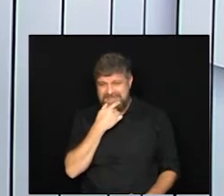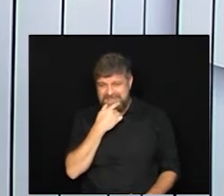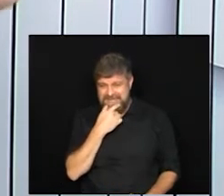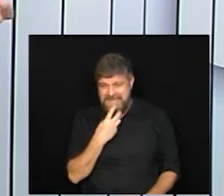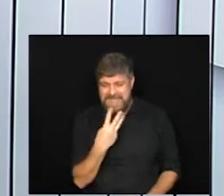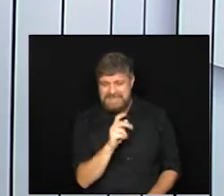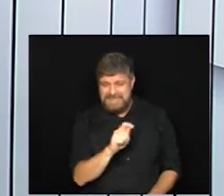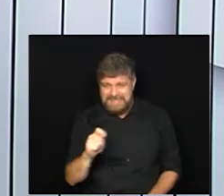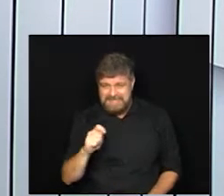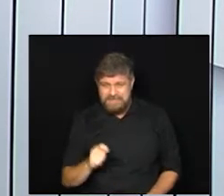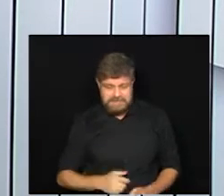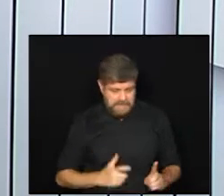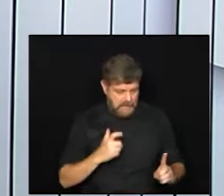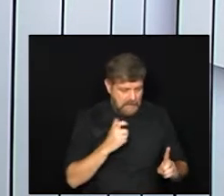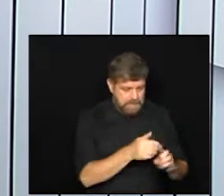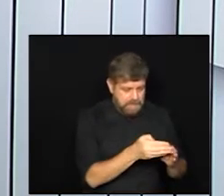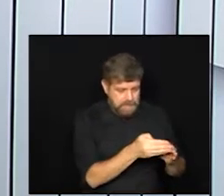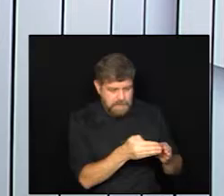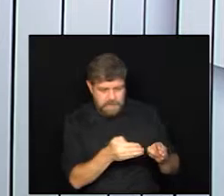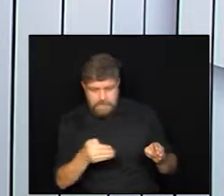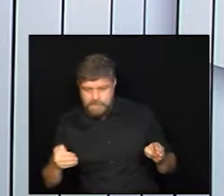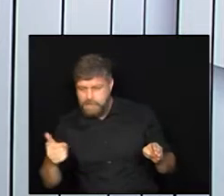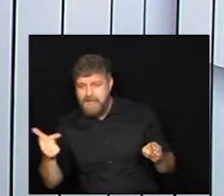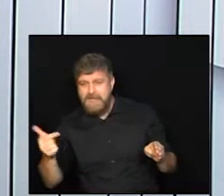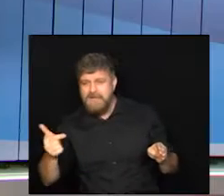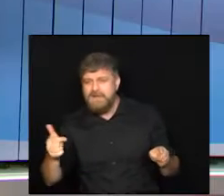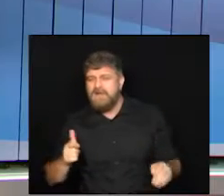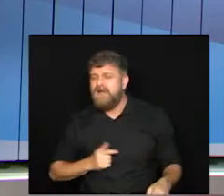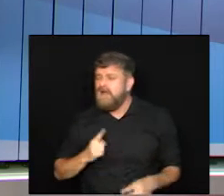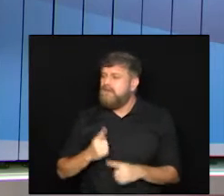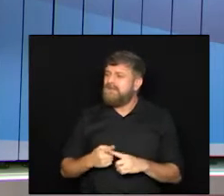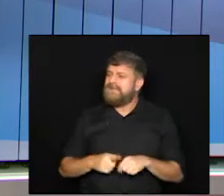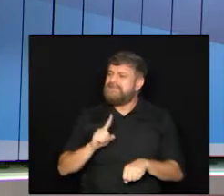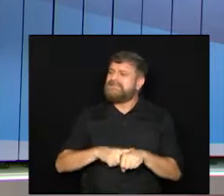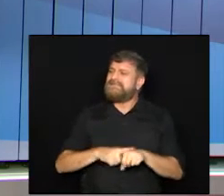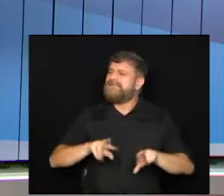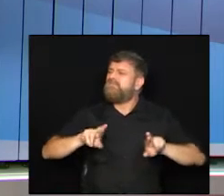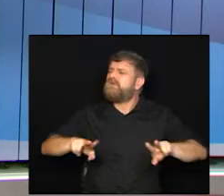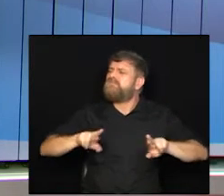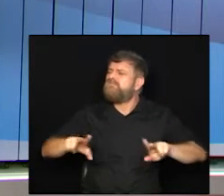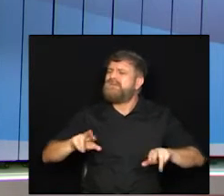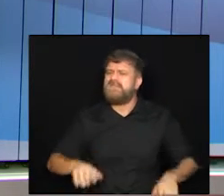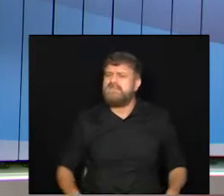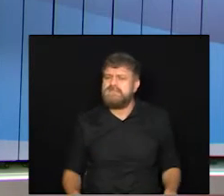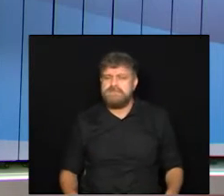3 meses entre a primeira e a segunda dose por que que existe essa diferença?